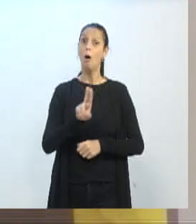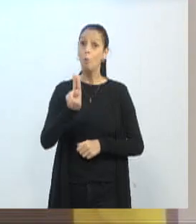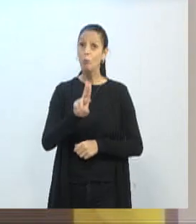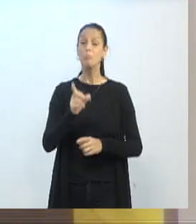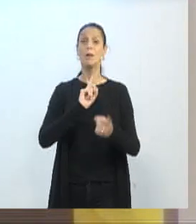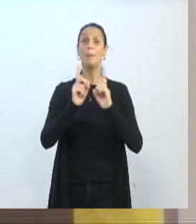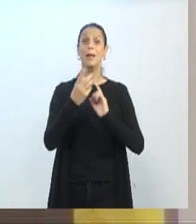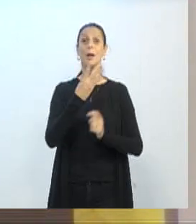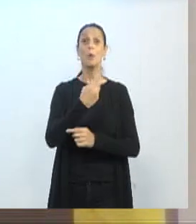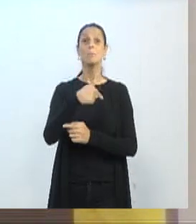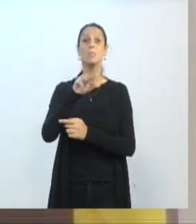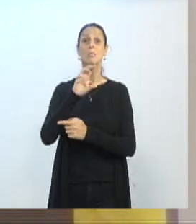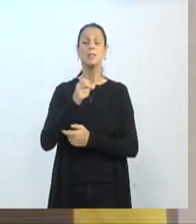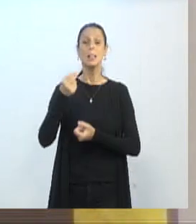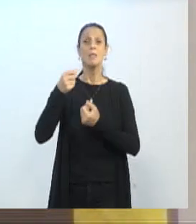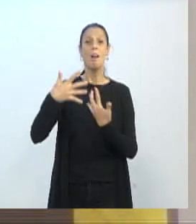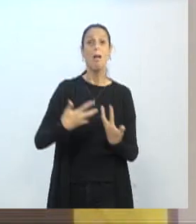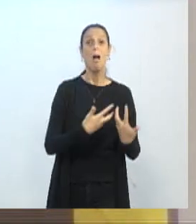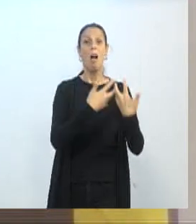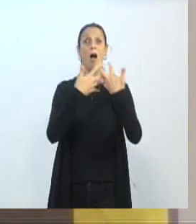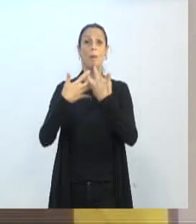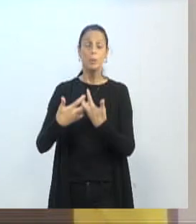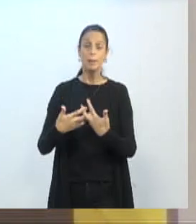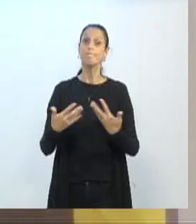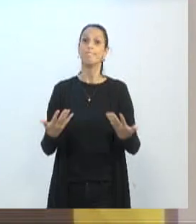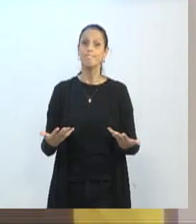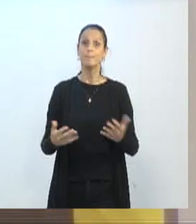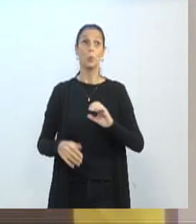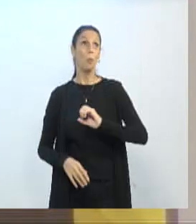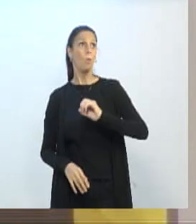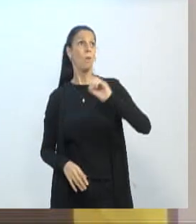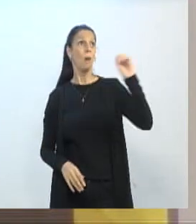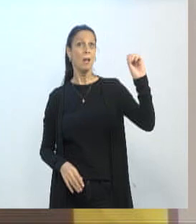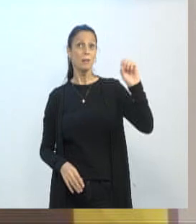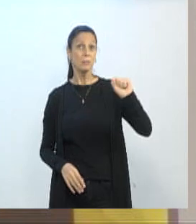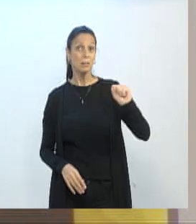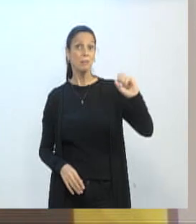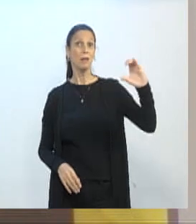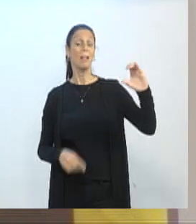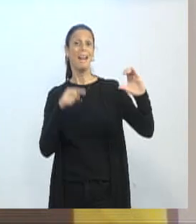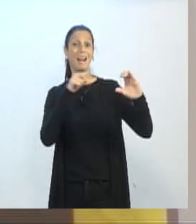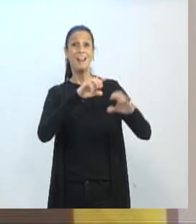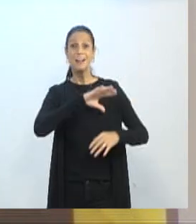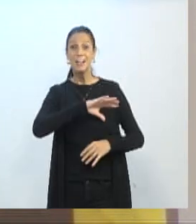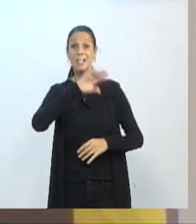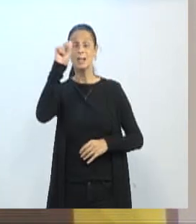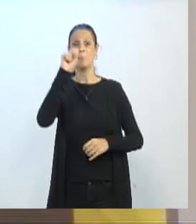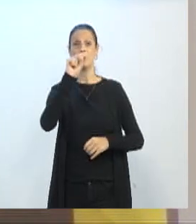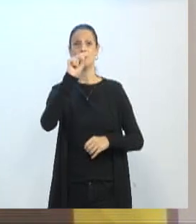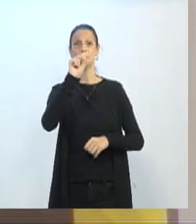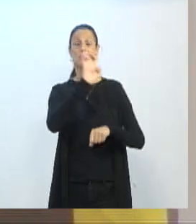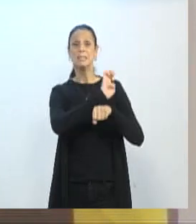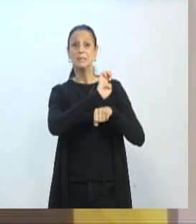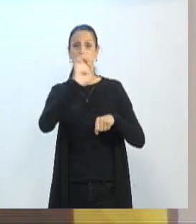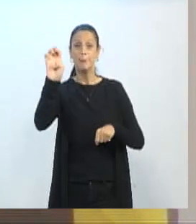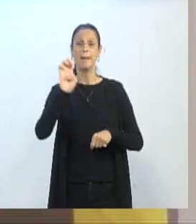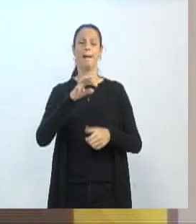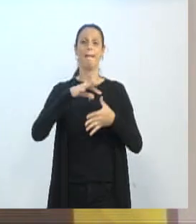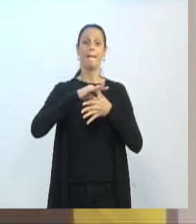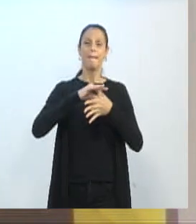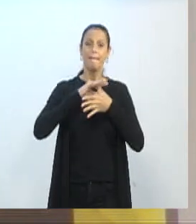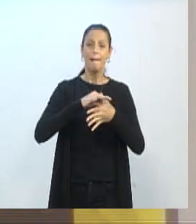para chegar nos portos. O Oeste de Santa Catarina, maior exportador de carne, suína,